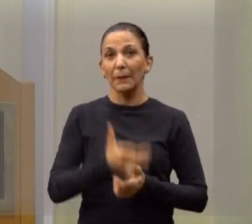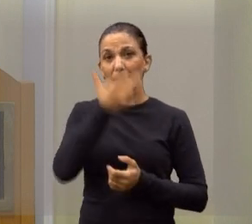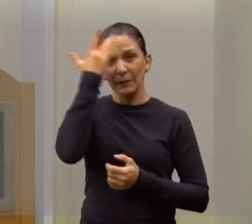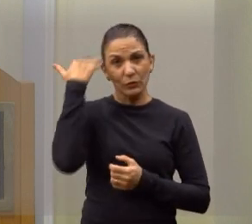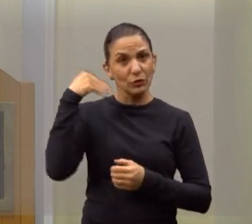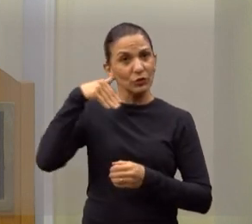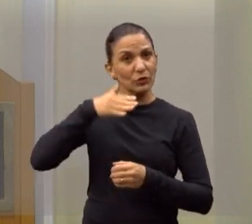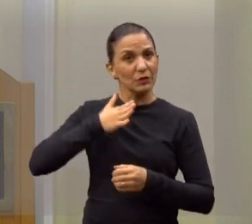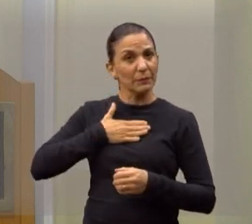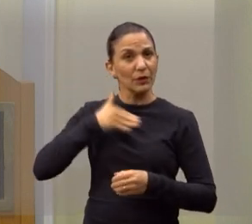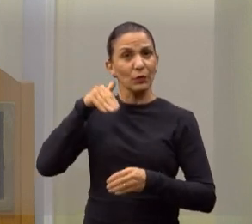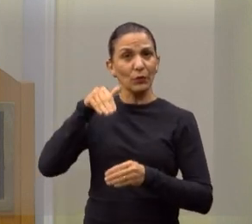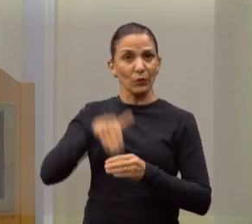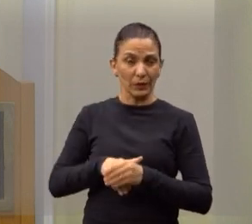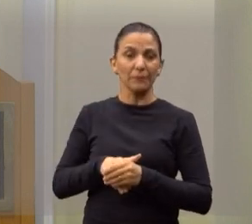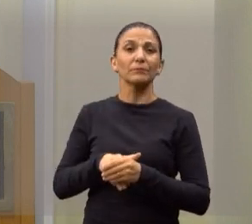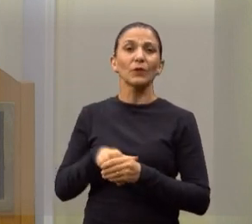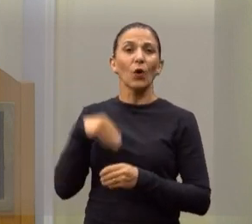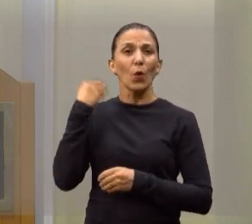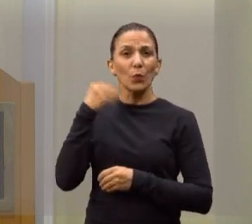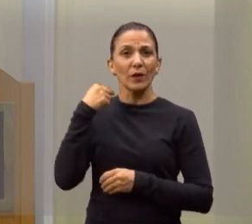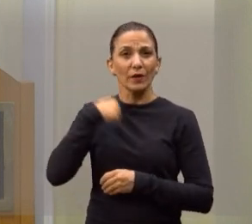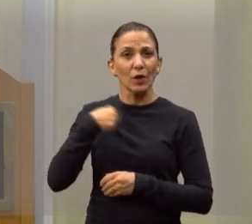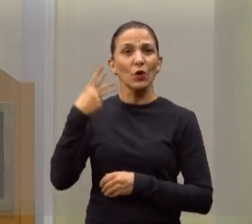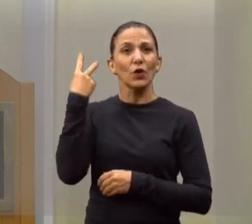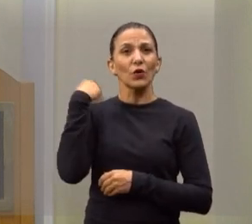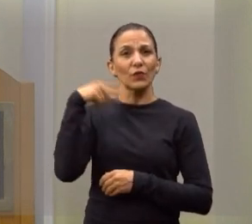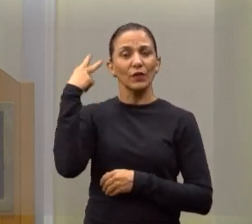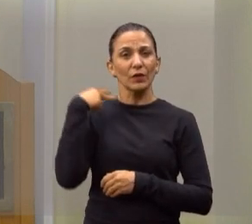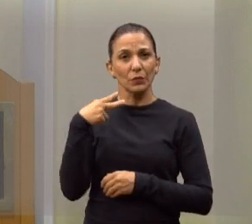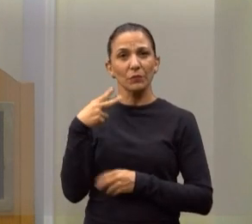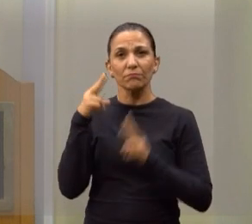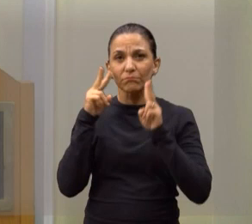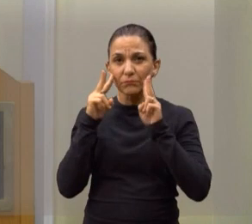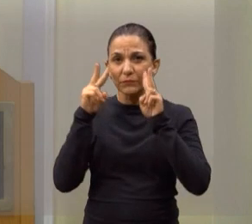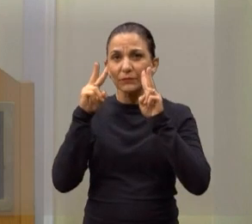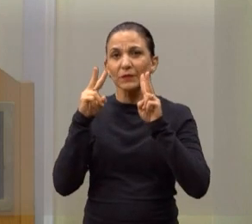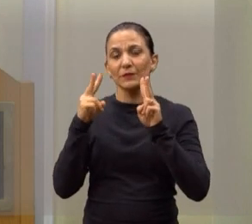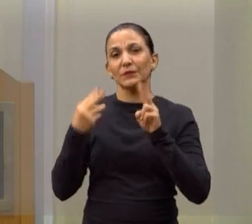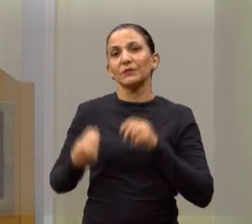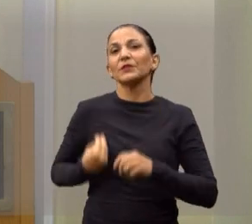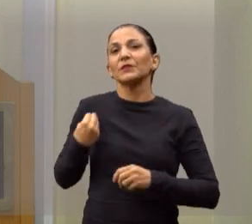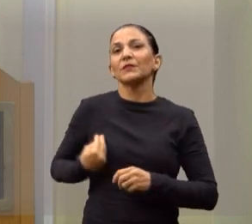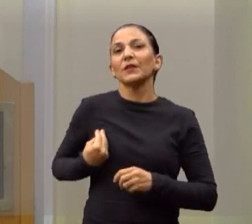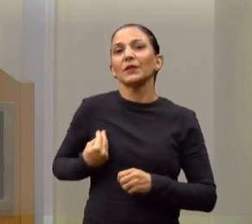cidade, pela oportunidade de estar aqui nessa casa e poder viver esses momentos